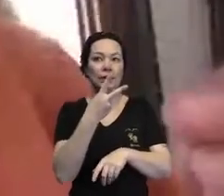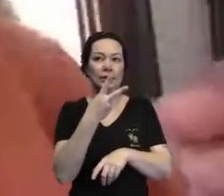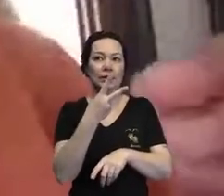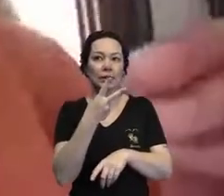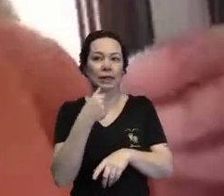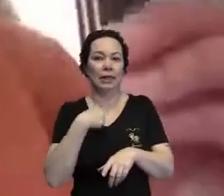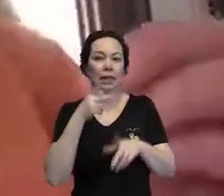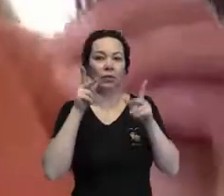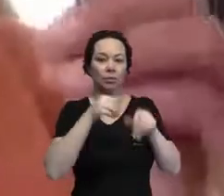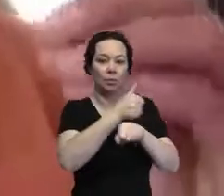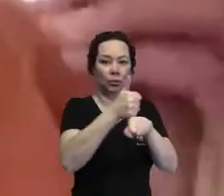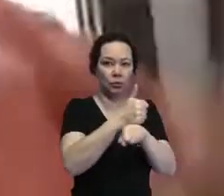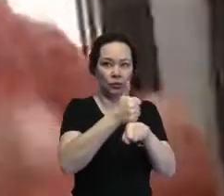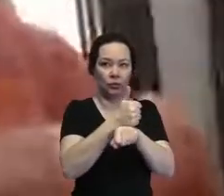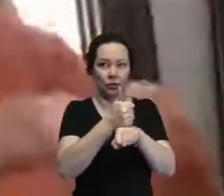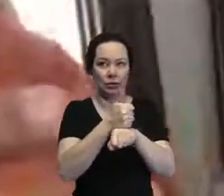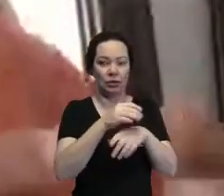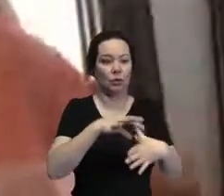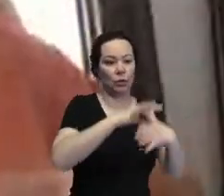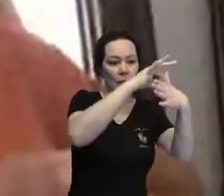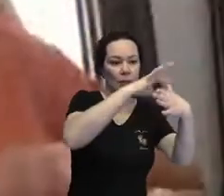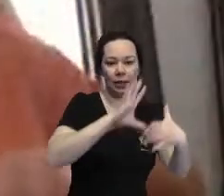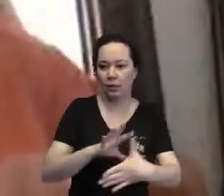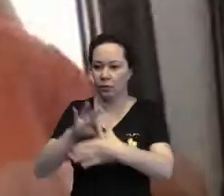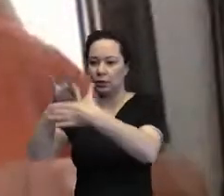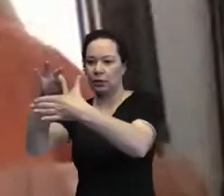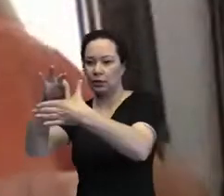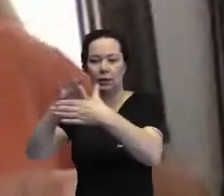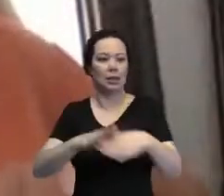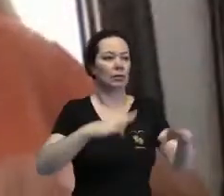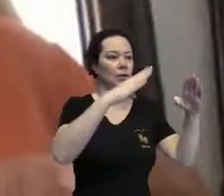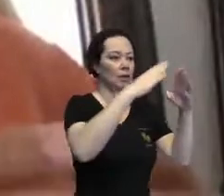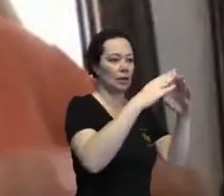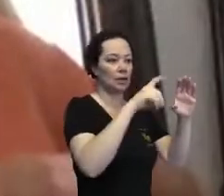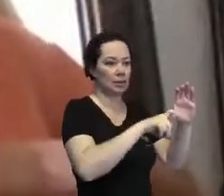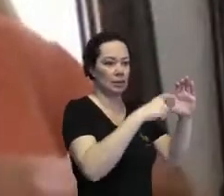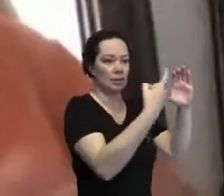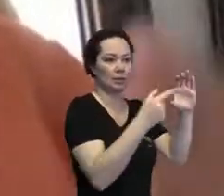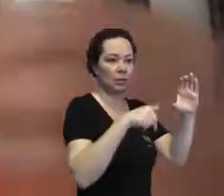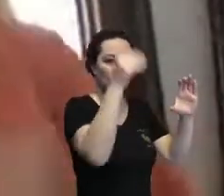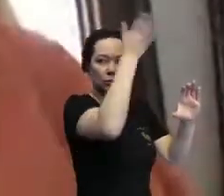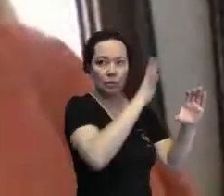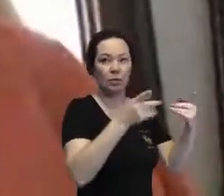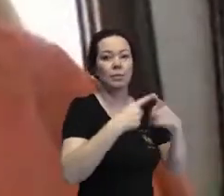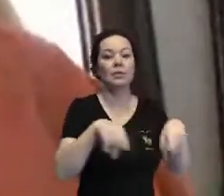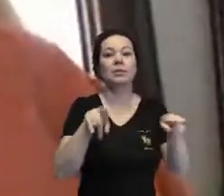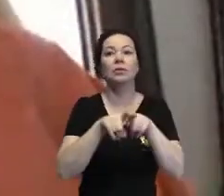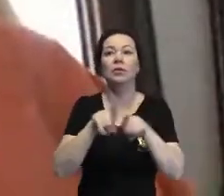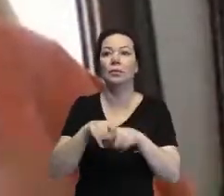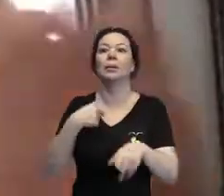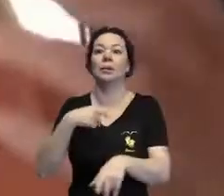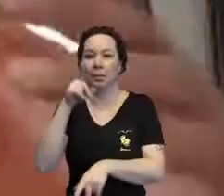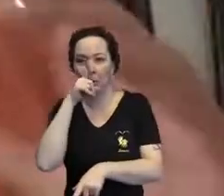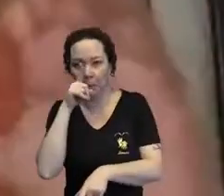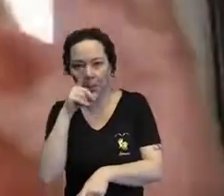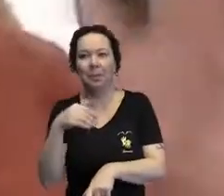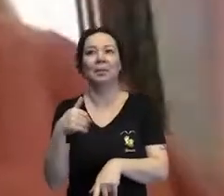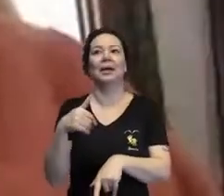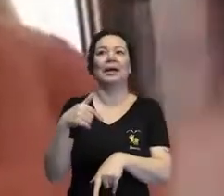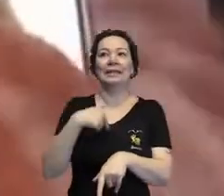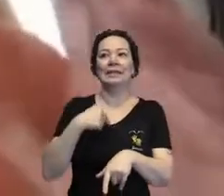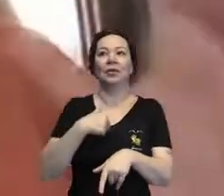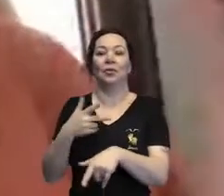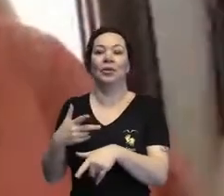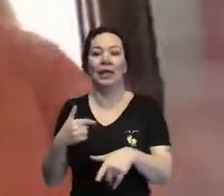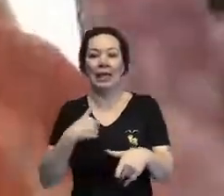né, eu sou uma profissional e lidero o projeto de moradia independente no Brasil, mas eu também sou mãe, então a minha